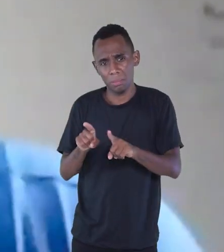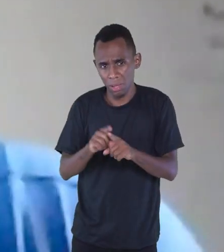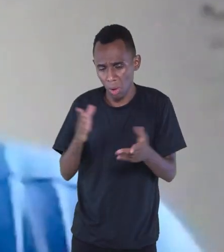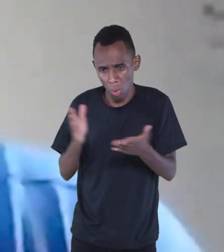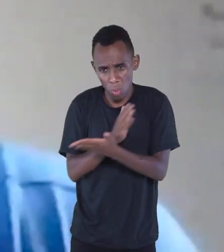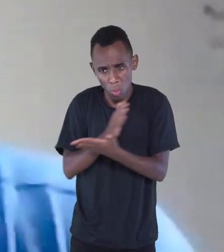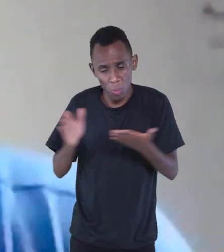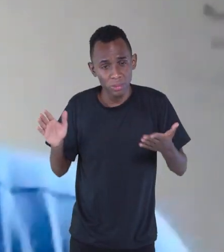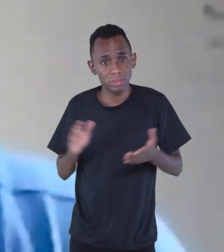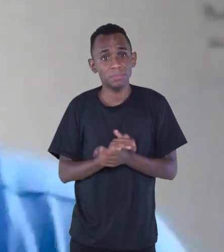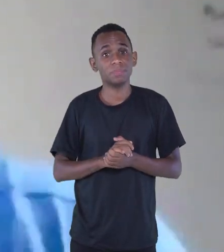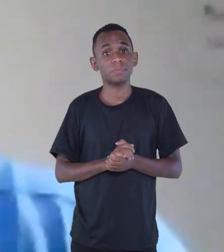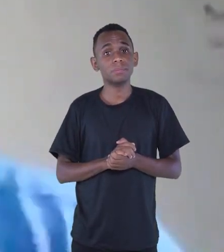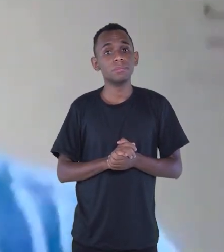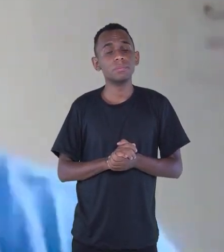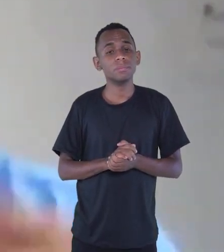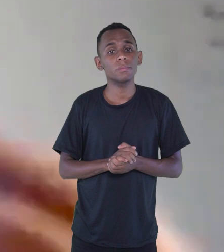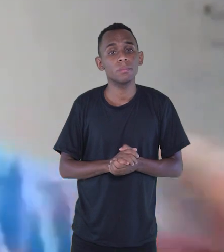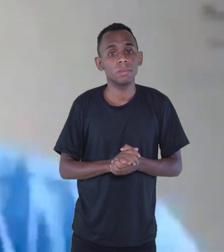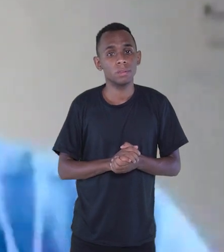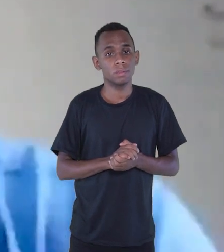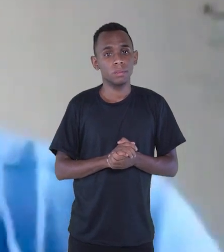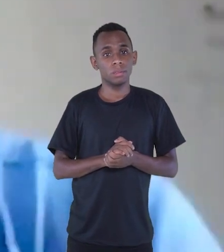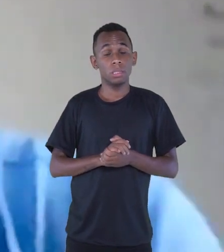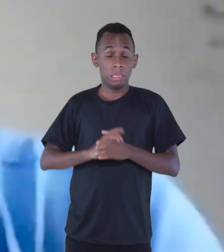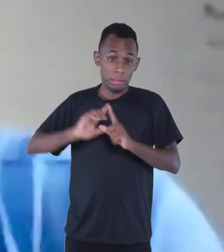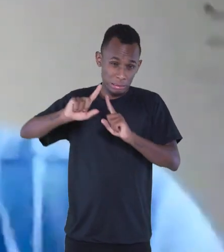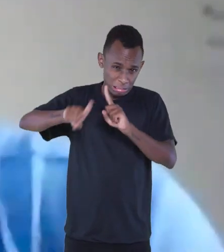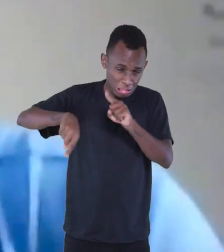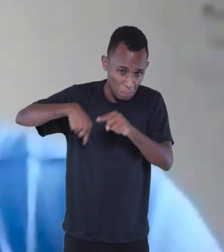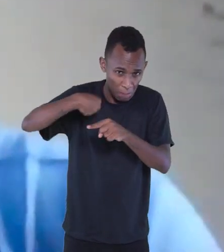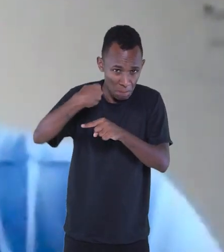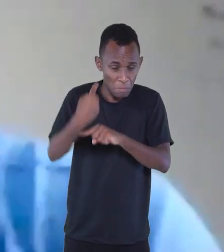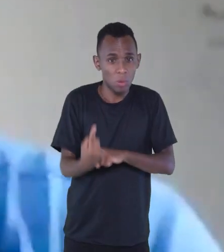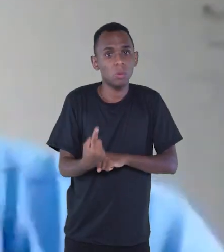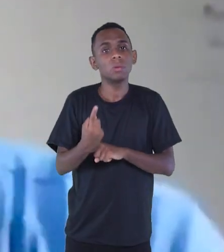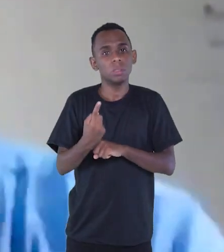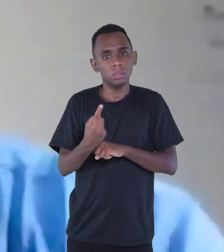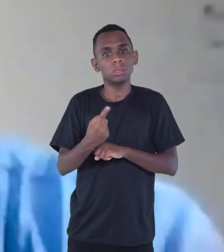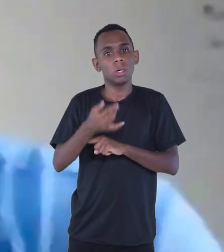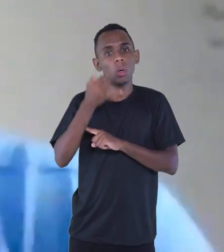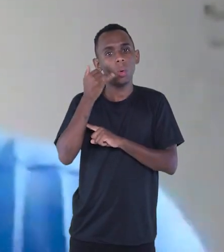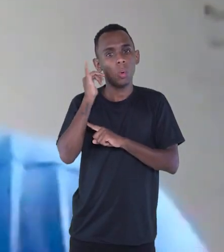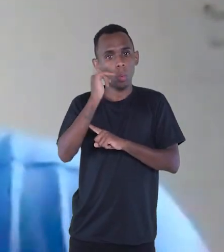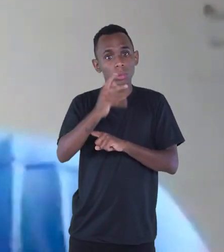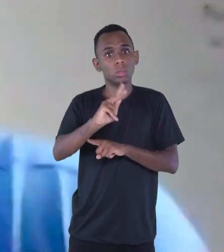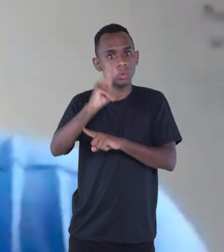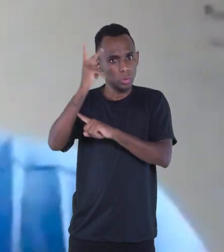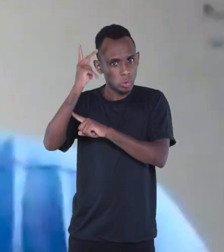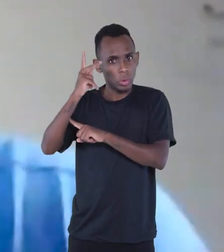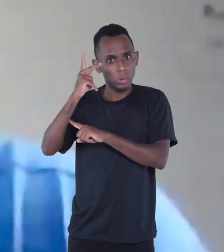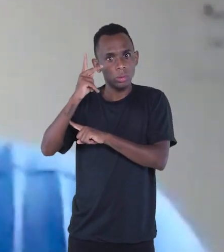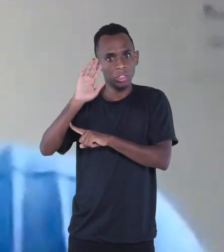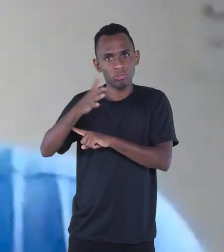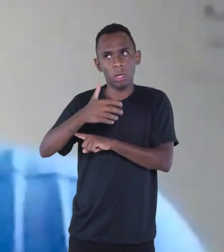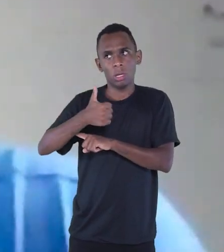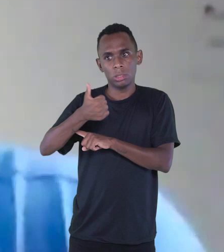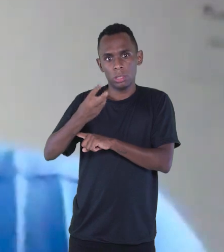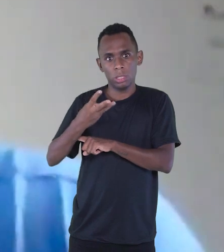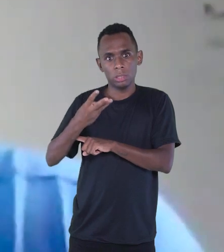plano oral. Aí, mais, bem mais tarde, quando eu me tornei contador de histórias, portanto, de 13 anos para cá,